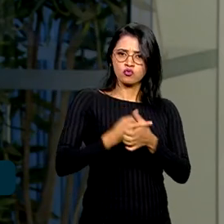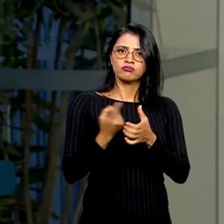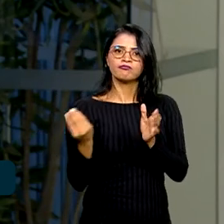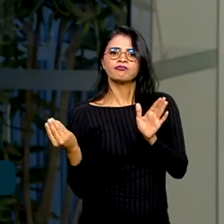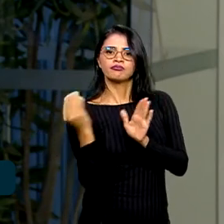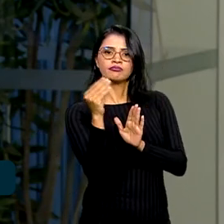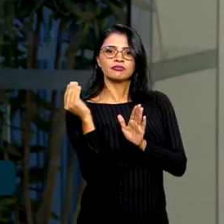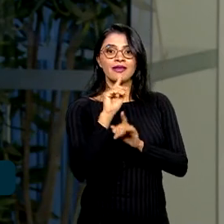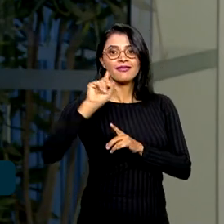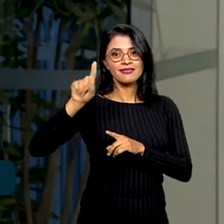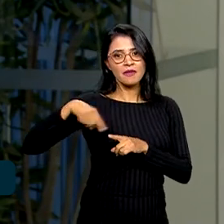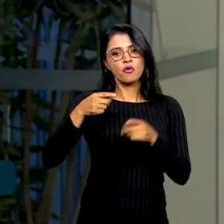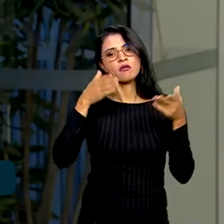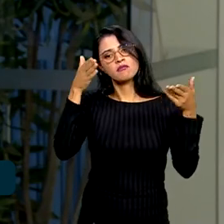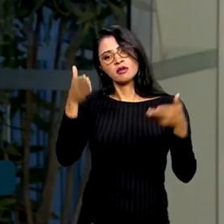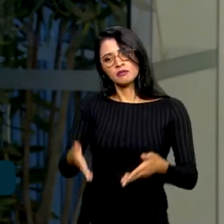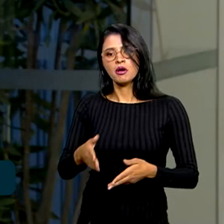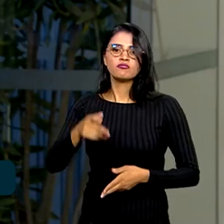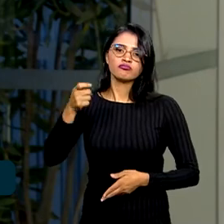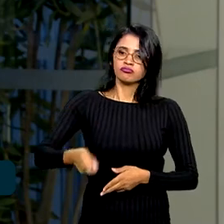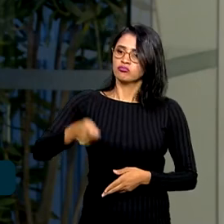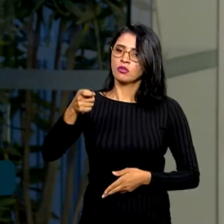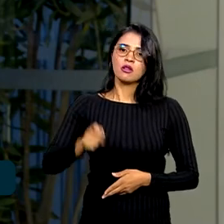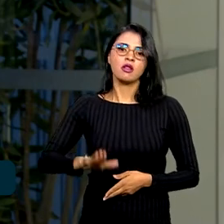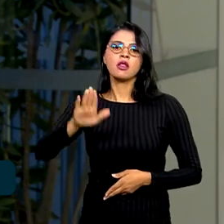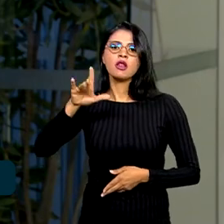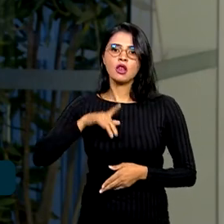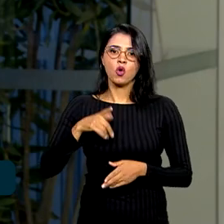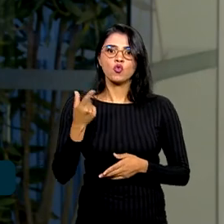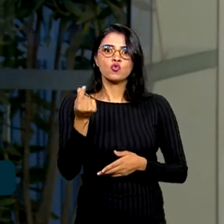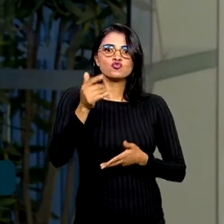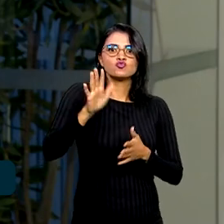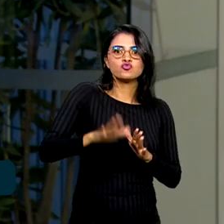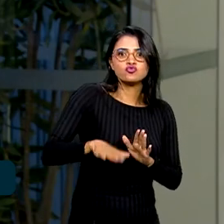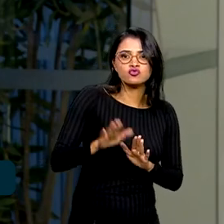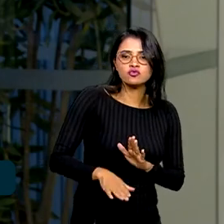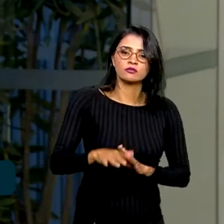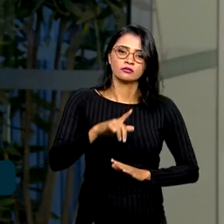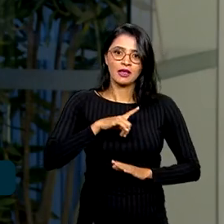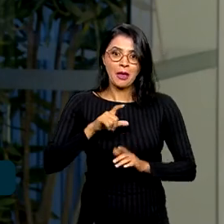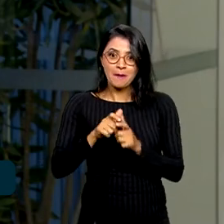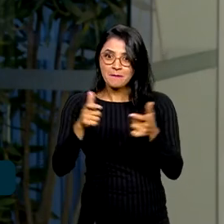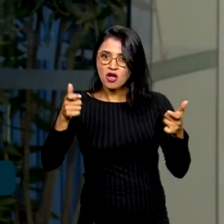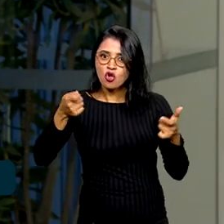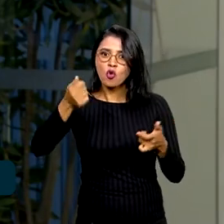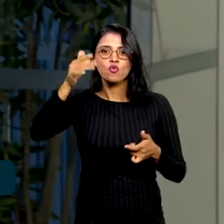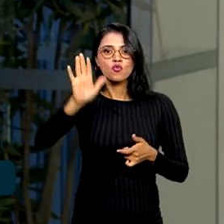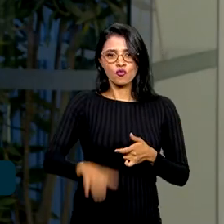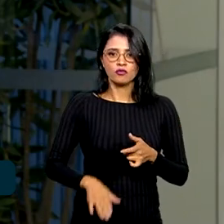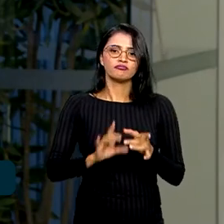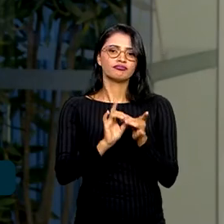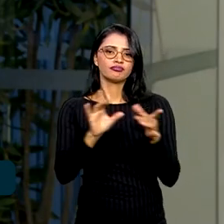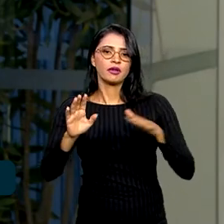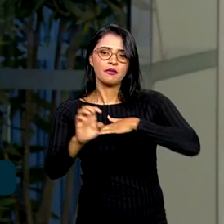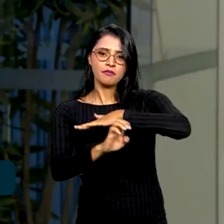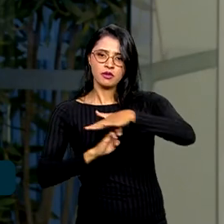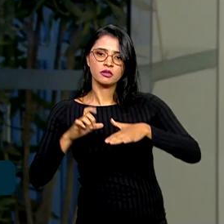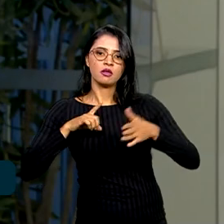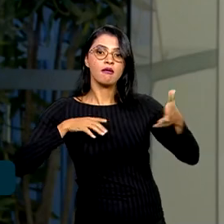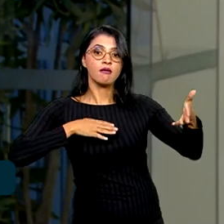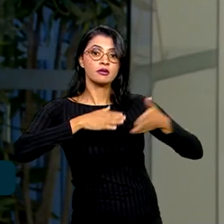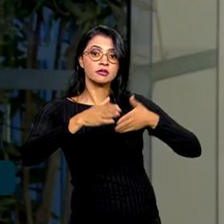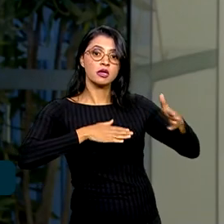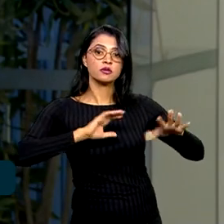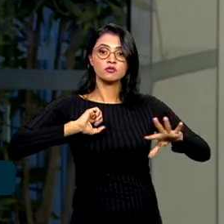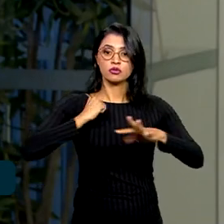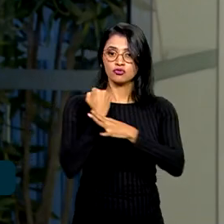para depois disso, participar de um leilão com ofertas de descontos. As maiores ofertas vão habilitar essas empresas a terem acesso a uma